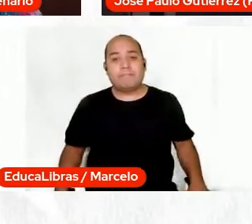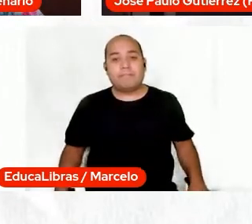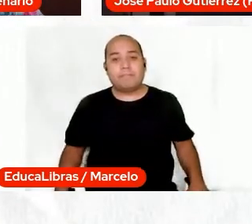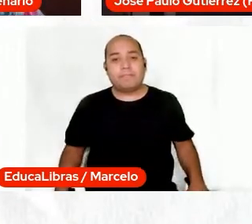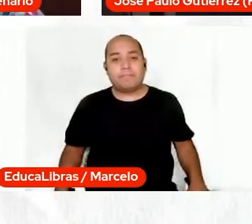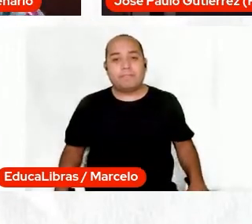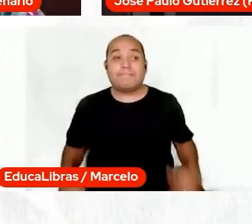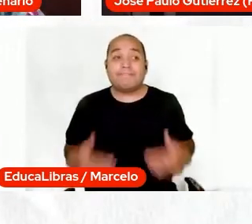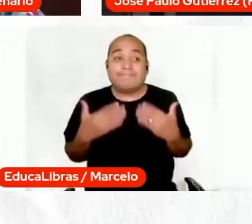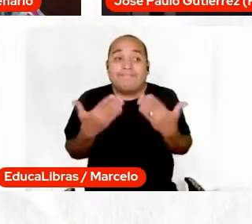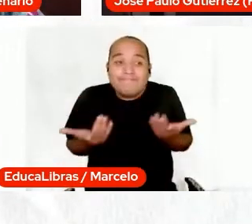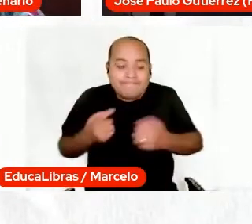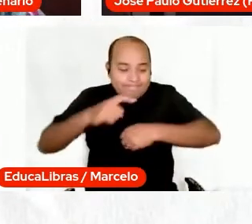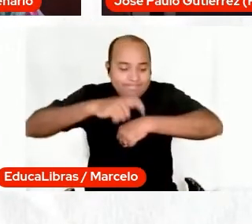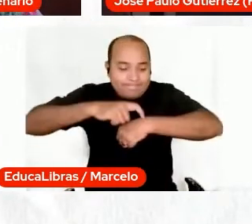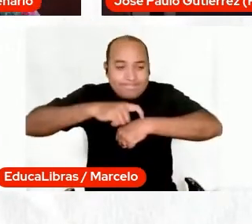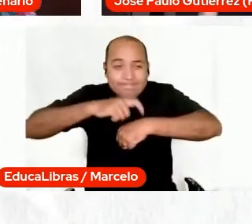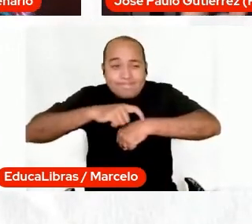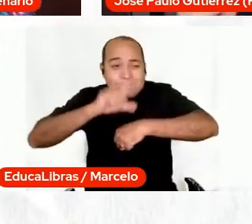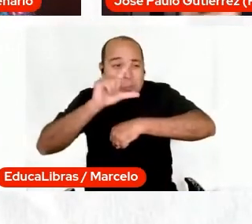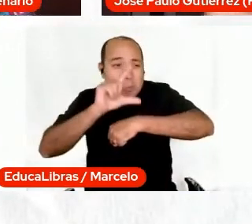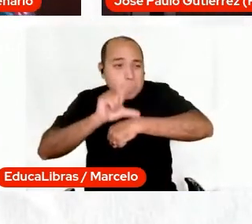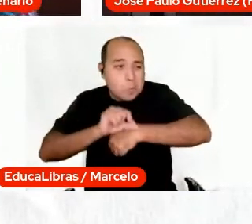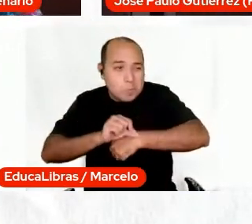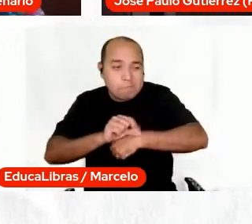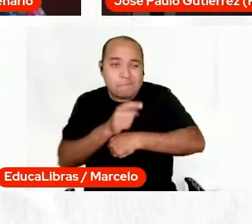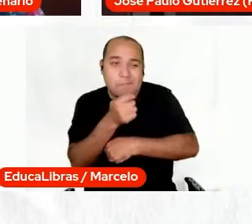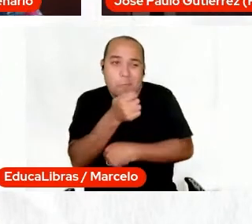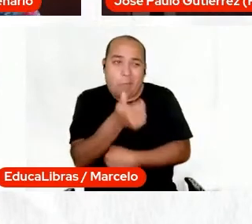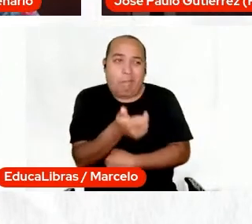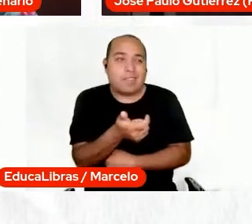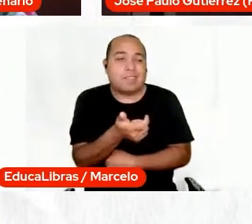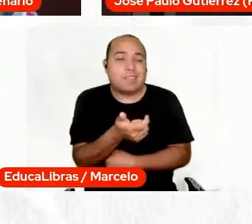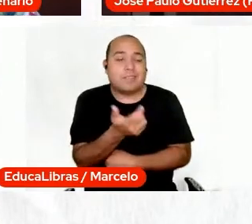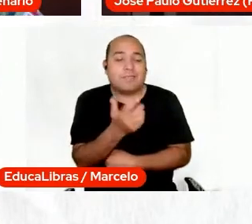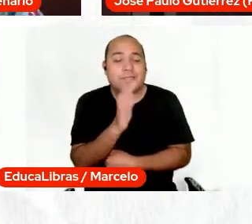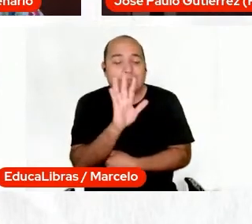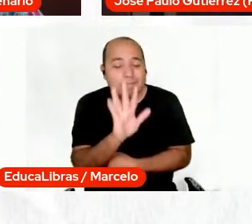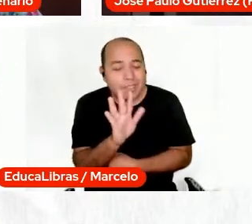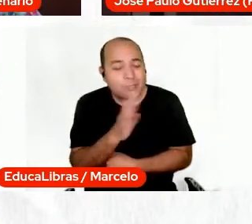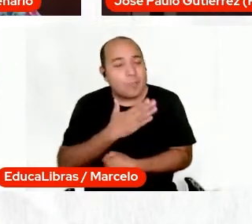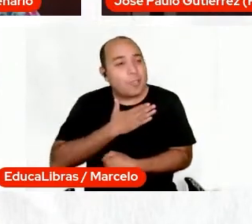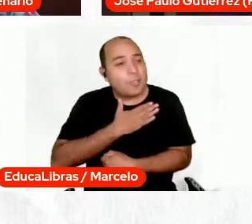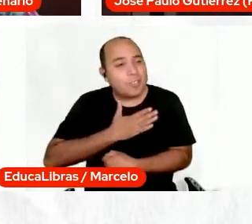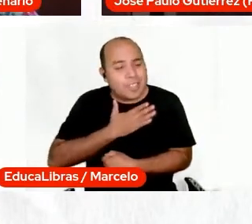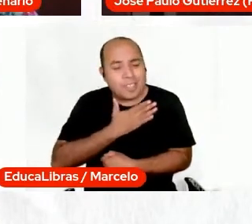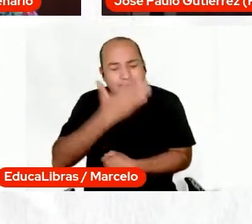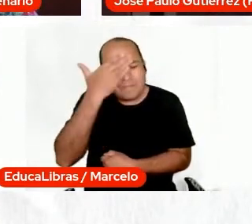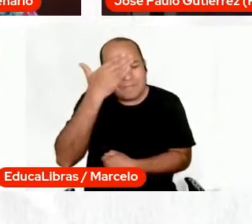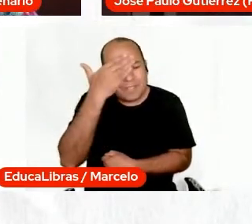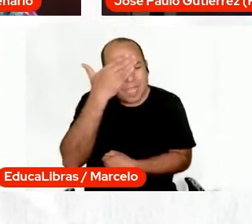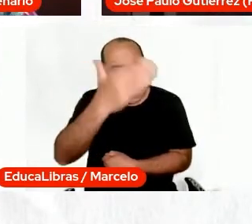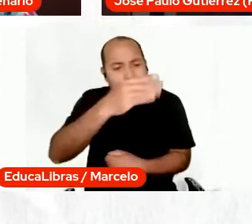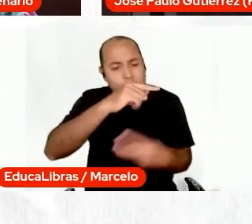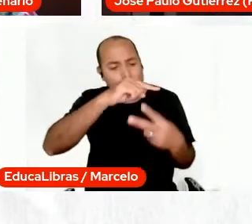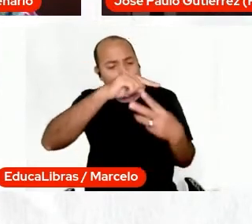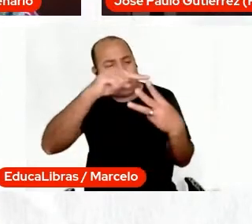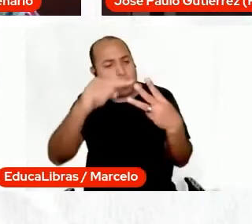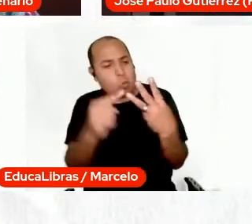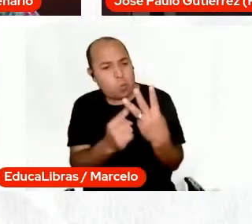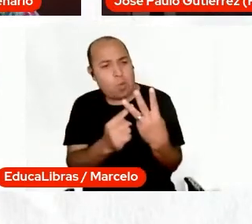Infelizmente, o nosso tempo está acabando, né, mas, assim, gostaria muito de agradecer aos três por terem